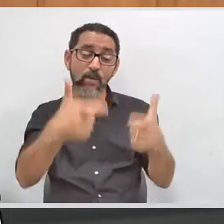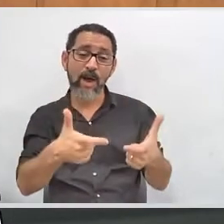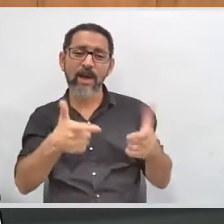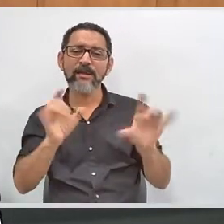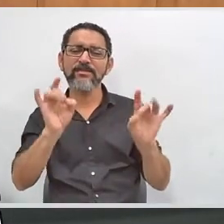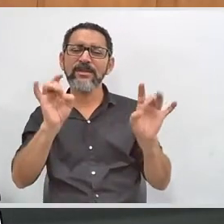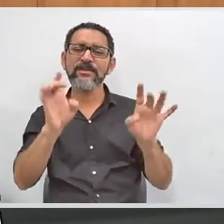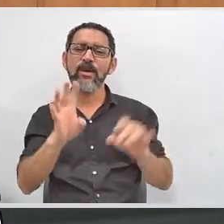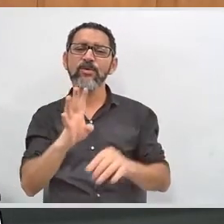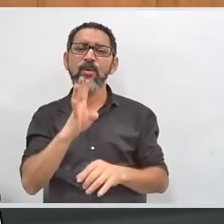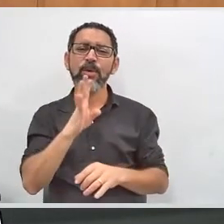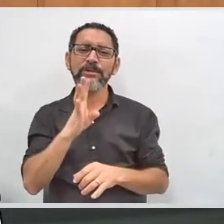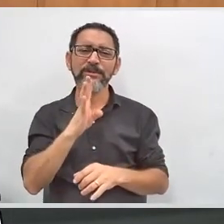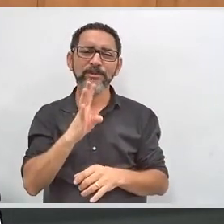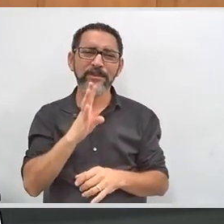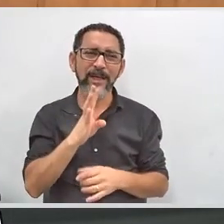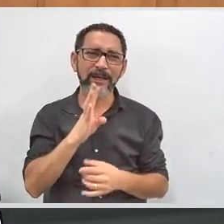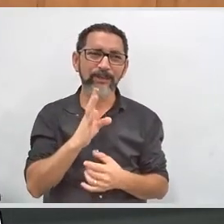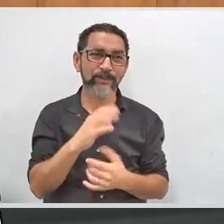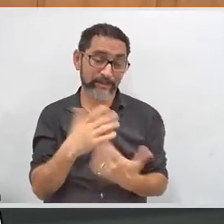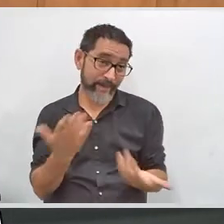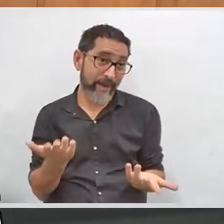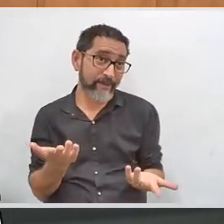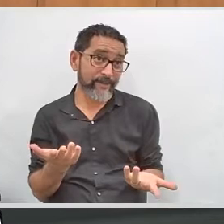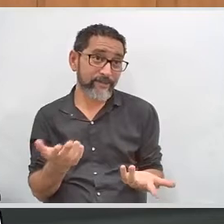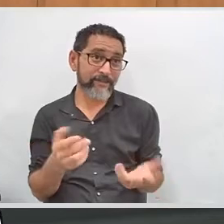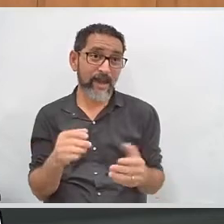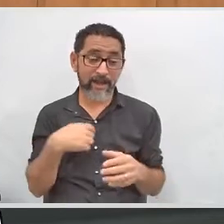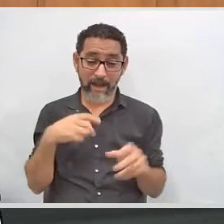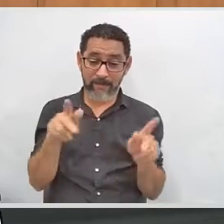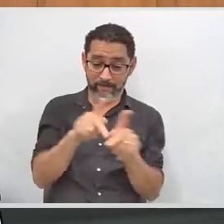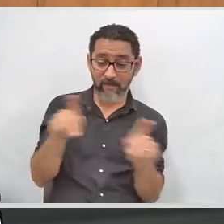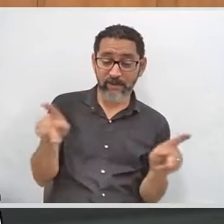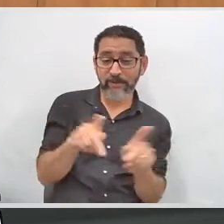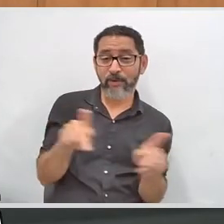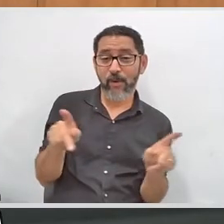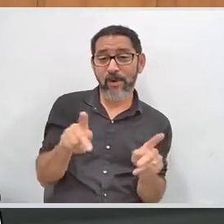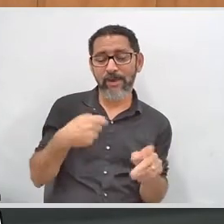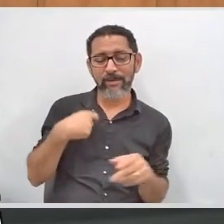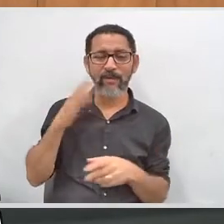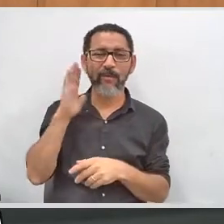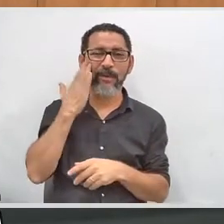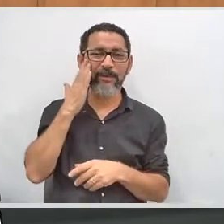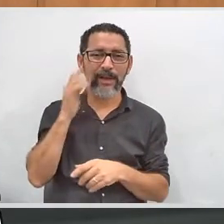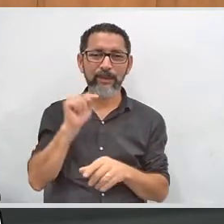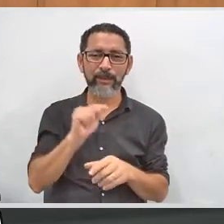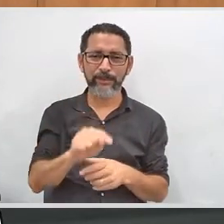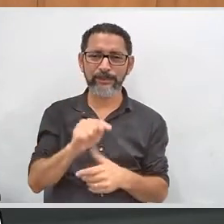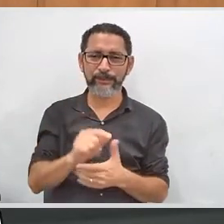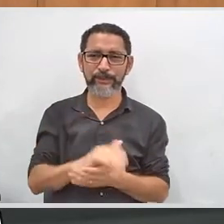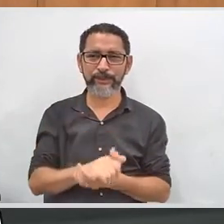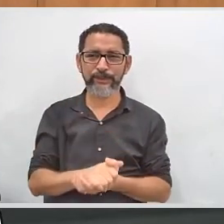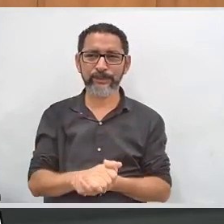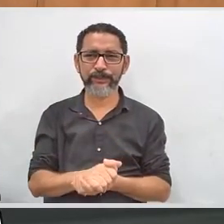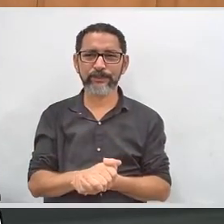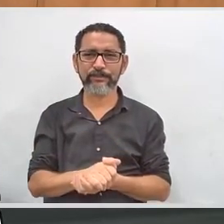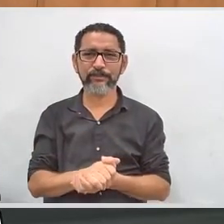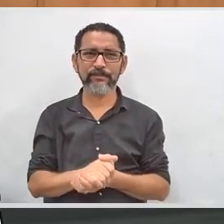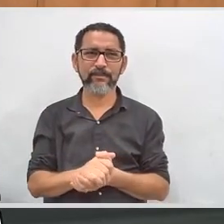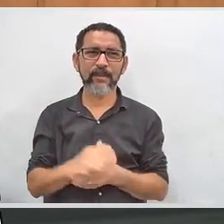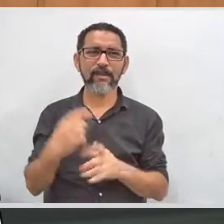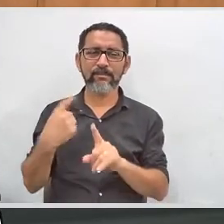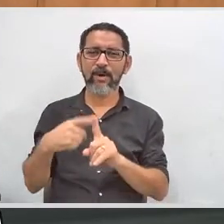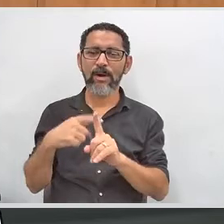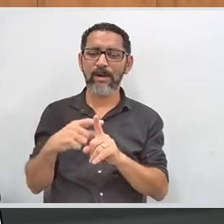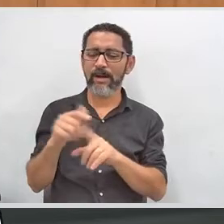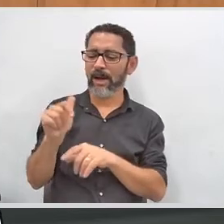conhecimento também. A gente que é professora não pode achar um lugar que é lugar de conhecimento. Eu, nos últimos, digamos,